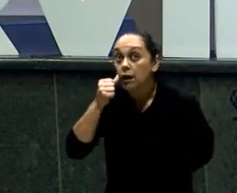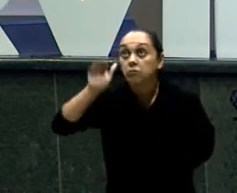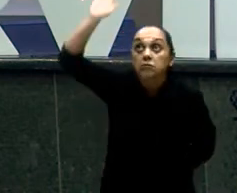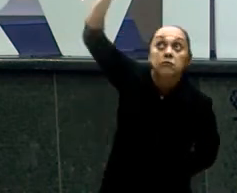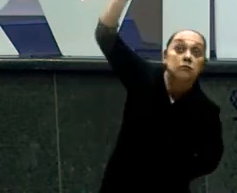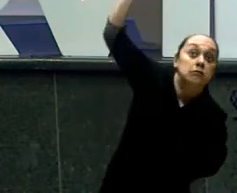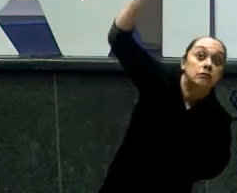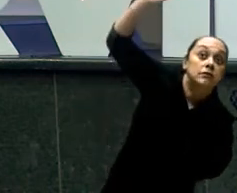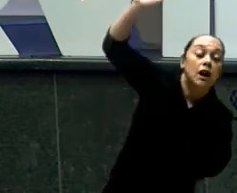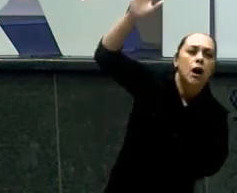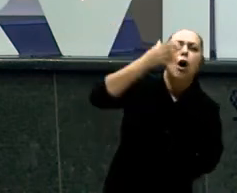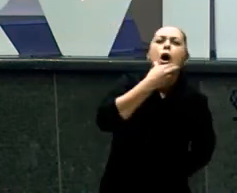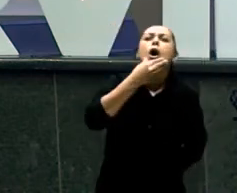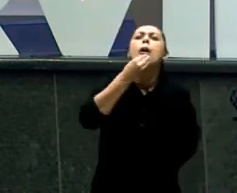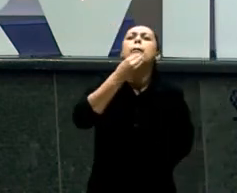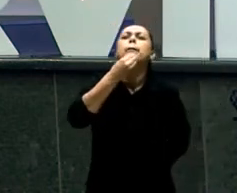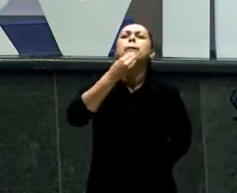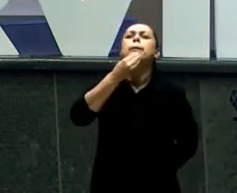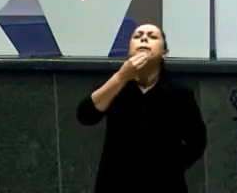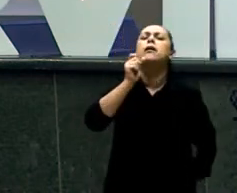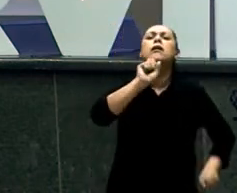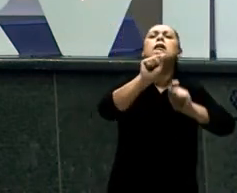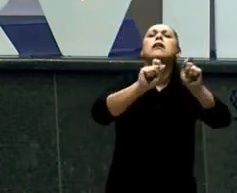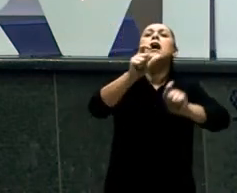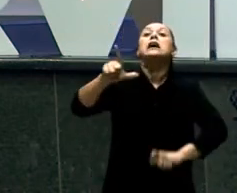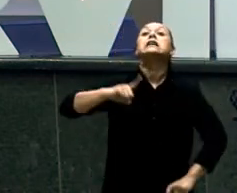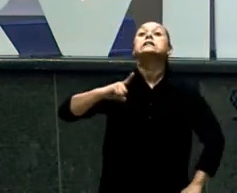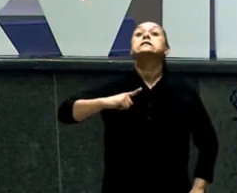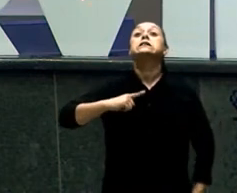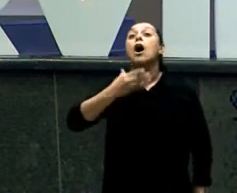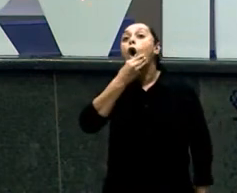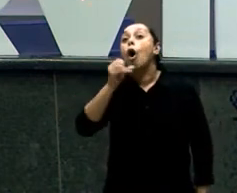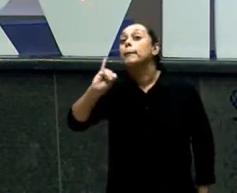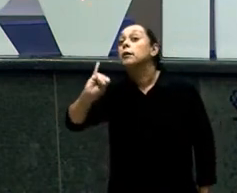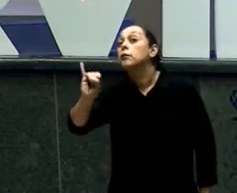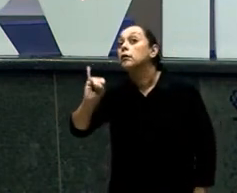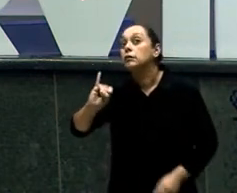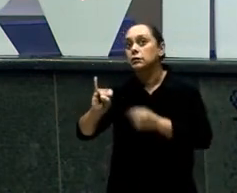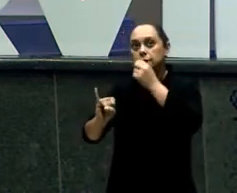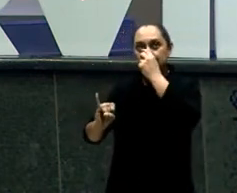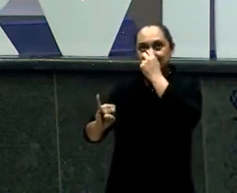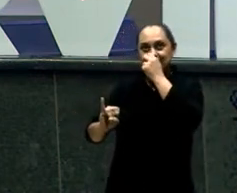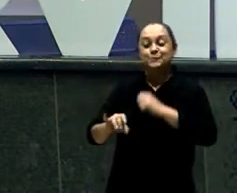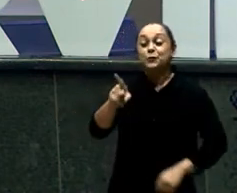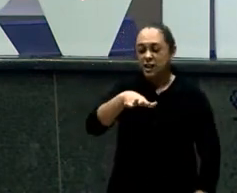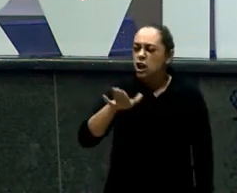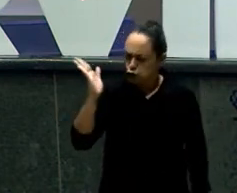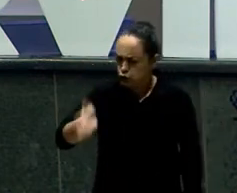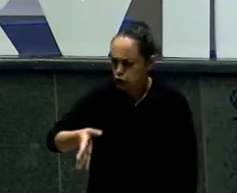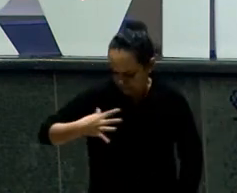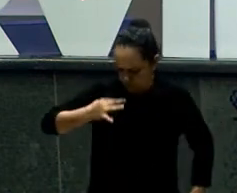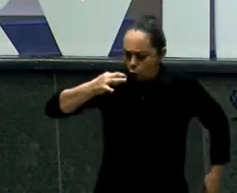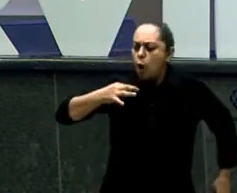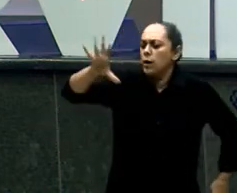Dos meninos Quem tem irmão Irmão Ah, tá bom Quem já pegou a roupa do outro? Deixa eu ver Levanta a mão aí Todos